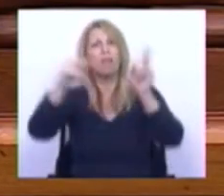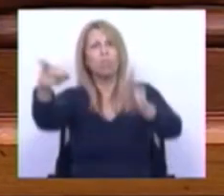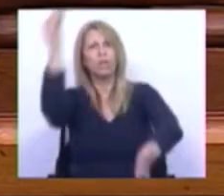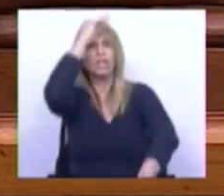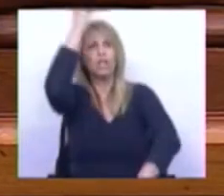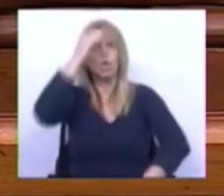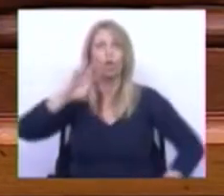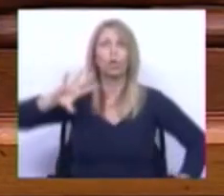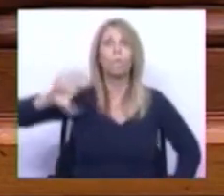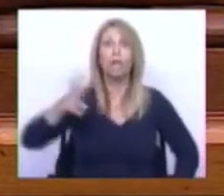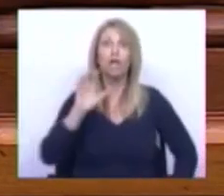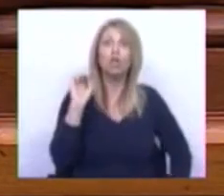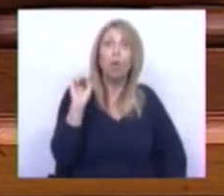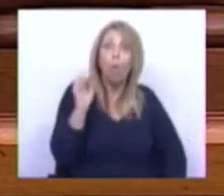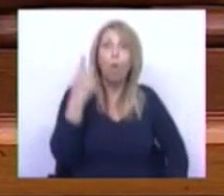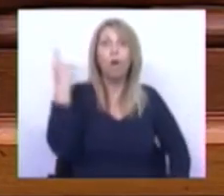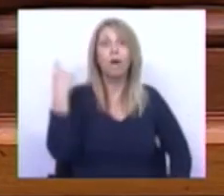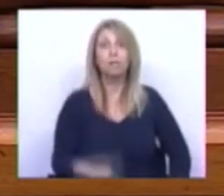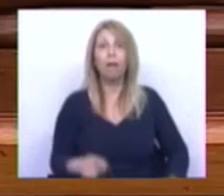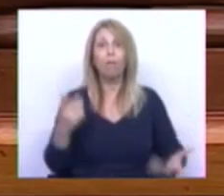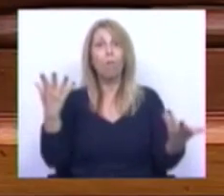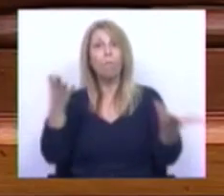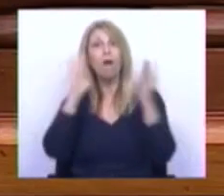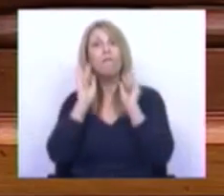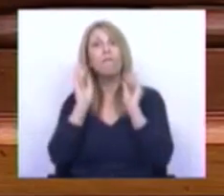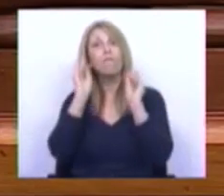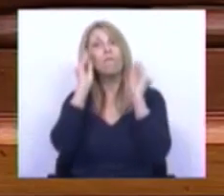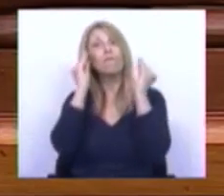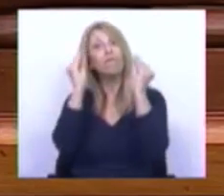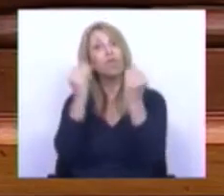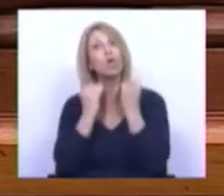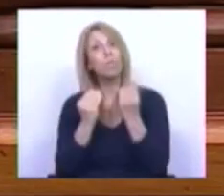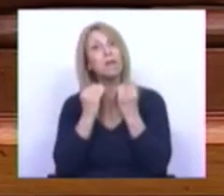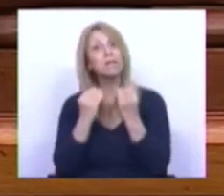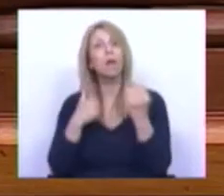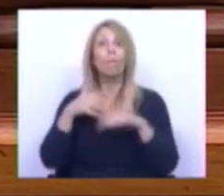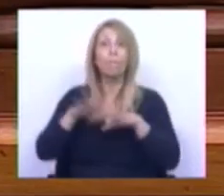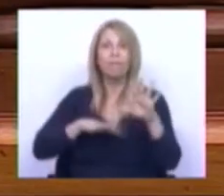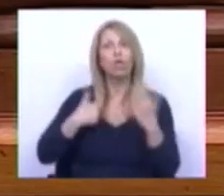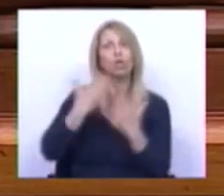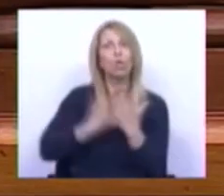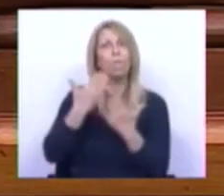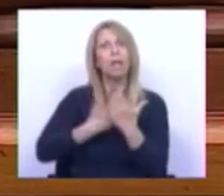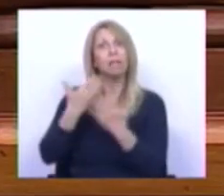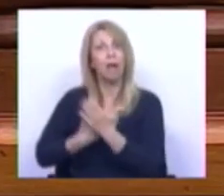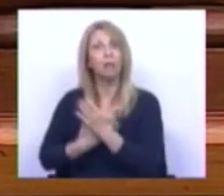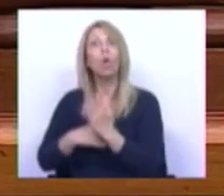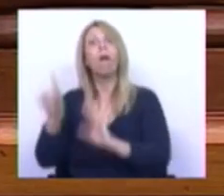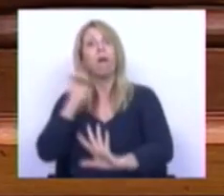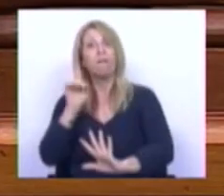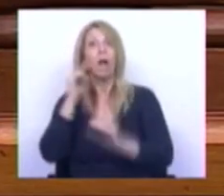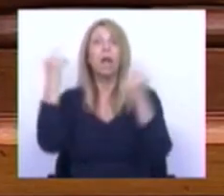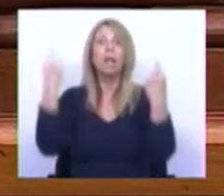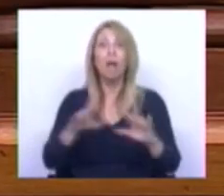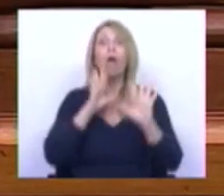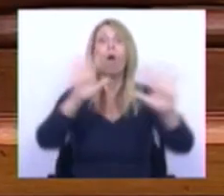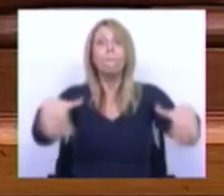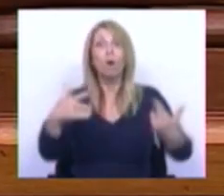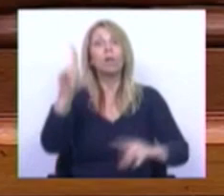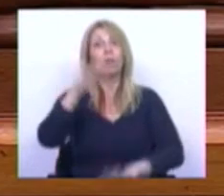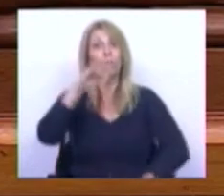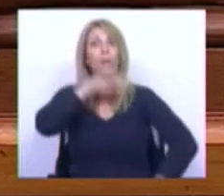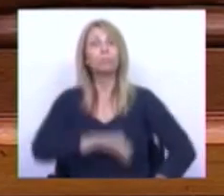ou que tenham um percurso de formação a fazer documentado e válido, possam também usufruir do subsídio e desemprego.